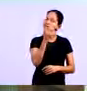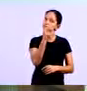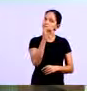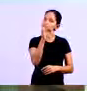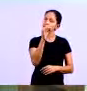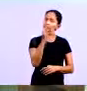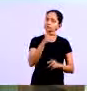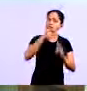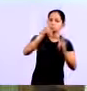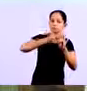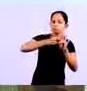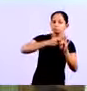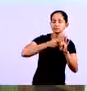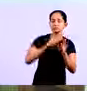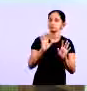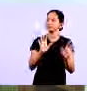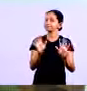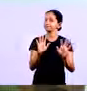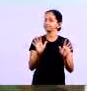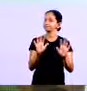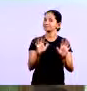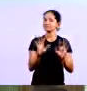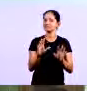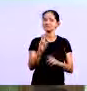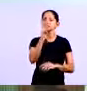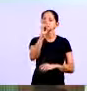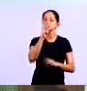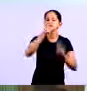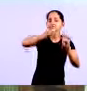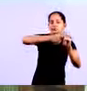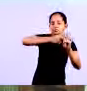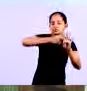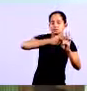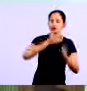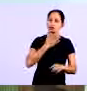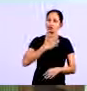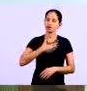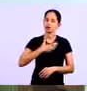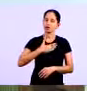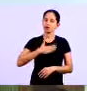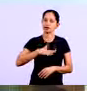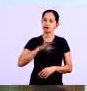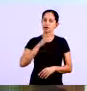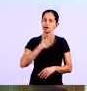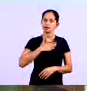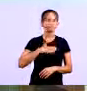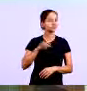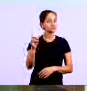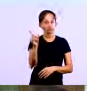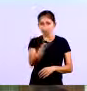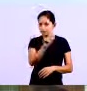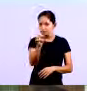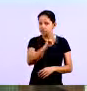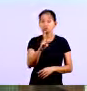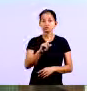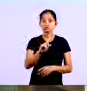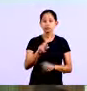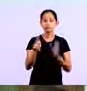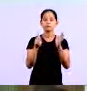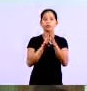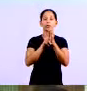ah não é em 12 eu vendo é em 5 eu vendo não não faça isso estabeleça quais são as suas condições de trabalho